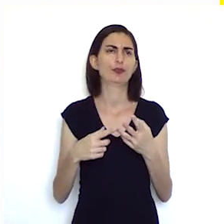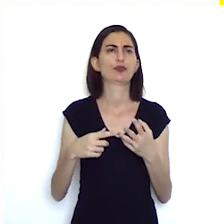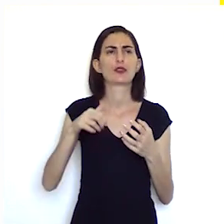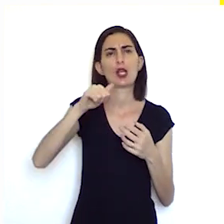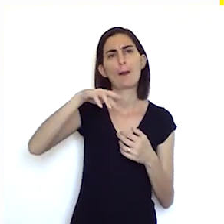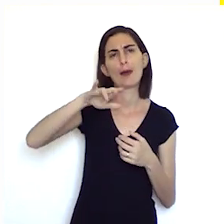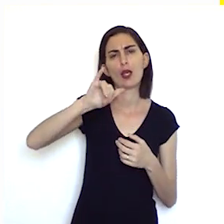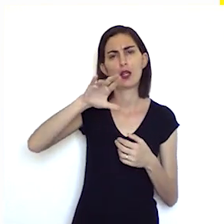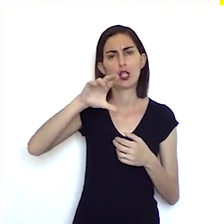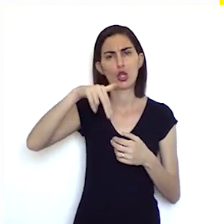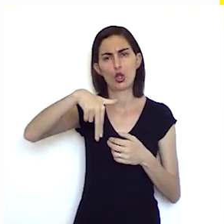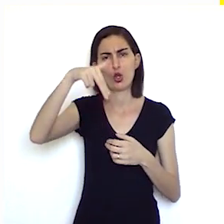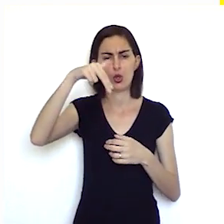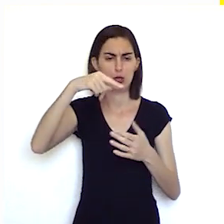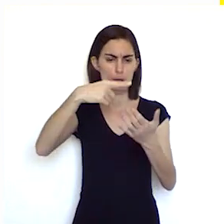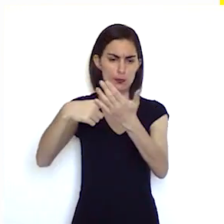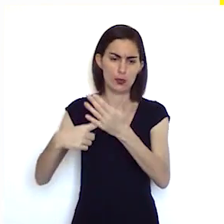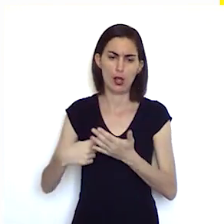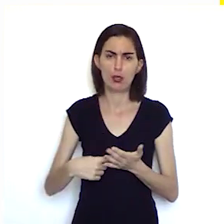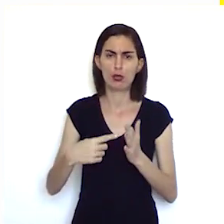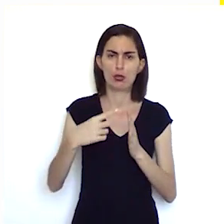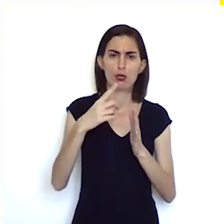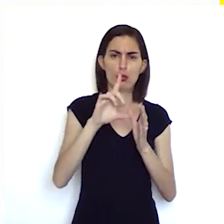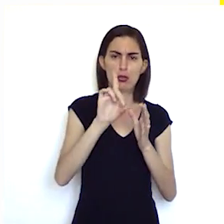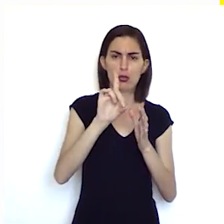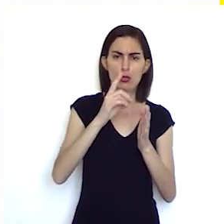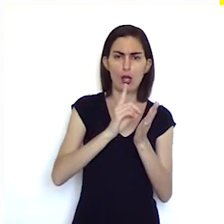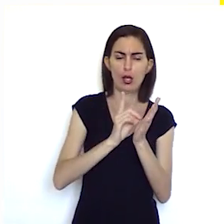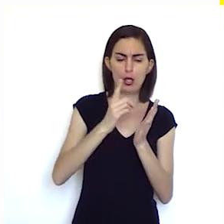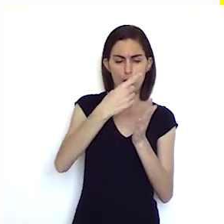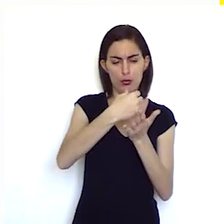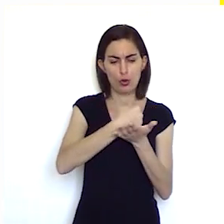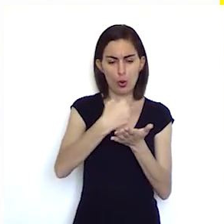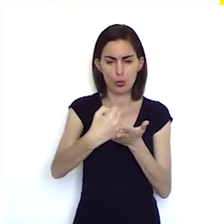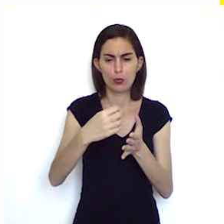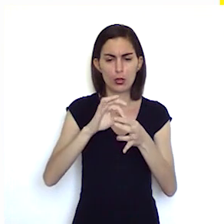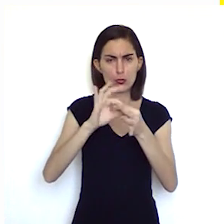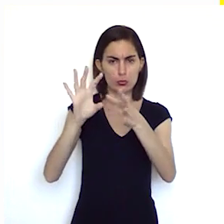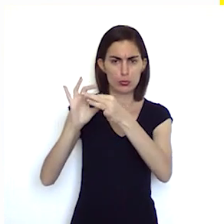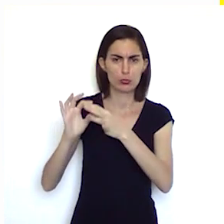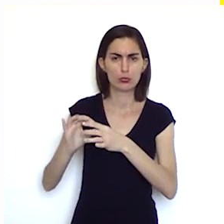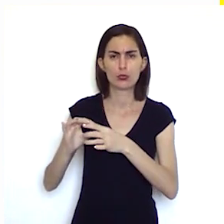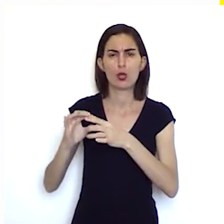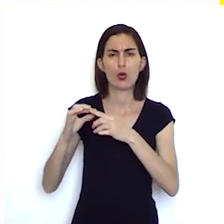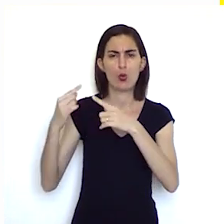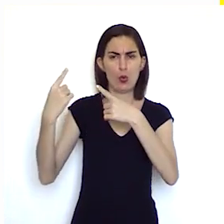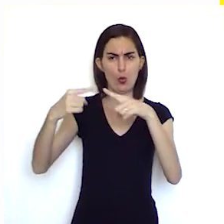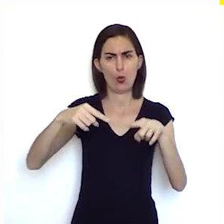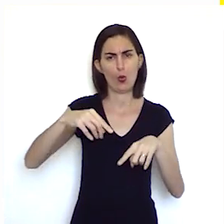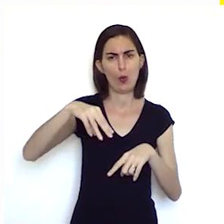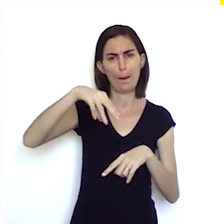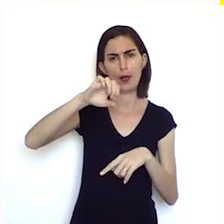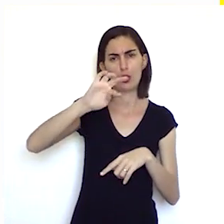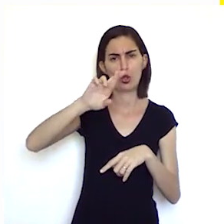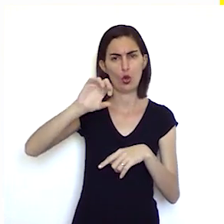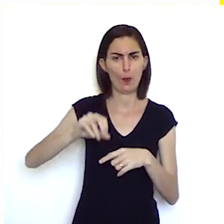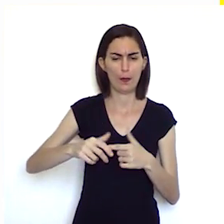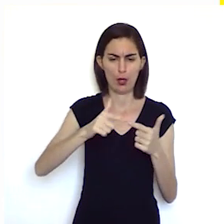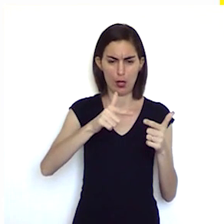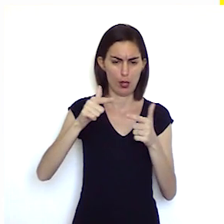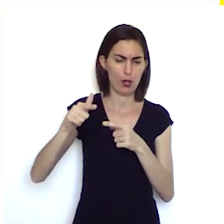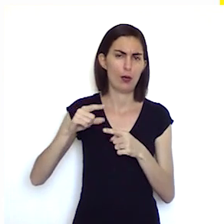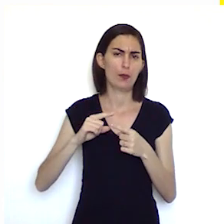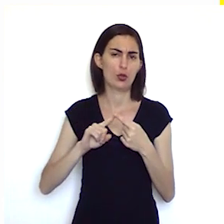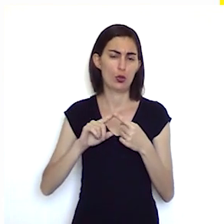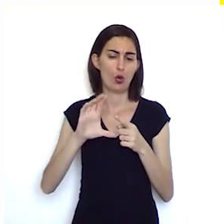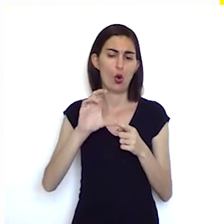América do Norte firmaram sua declaração de independência e enfrentaram a opressão da metrópole pegando em armas.